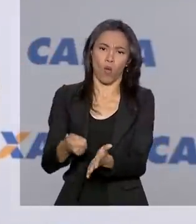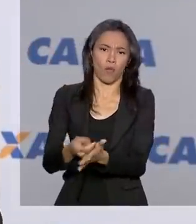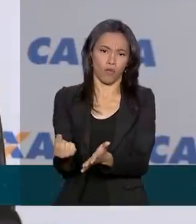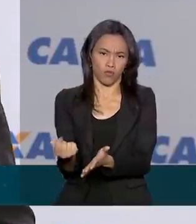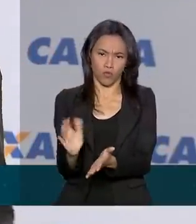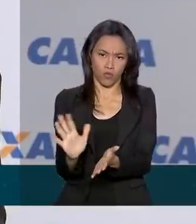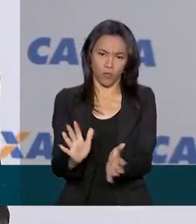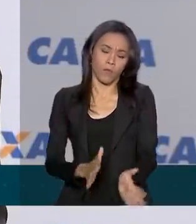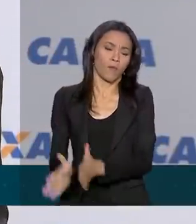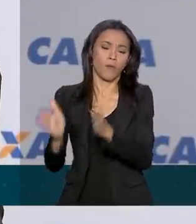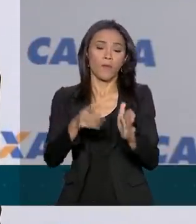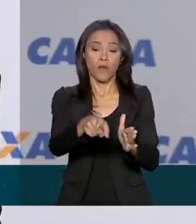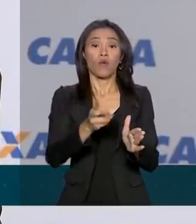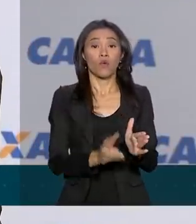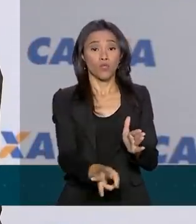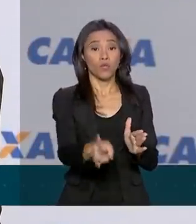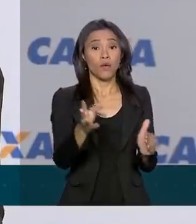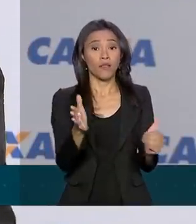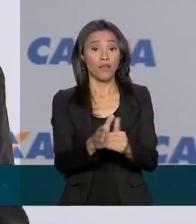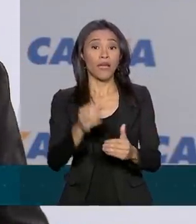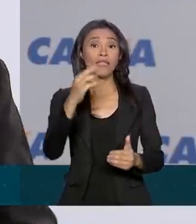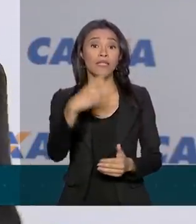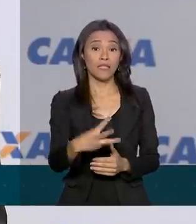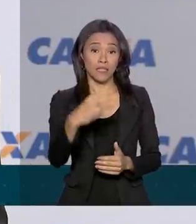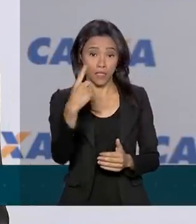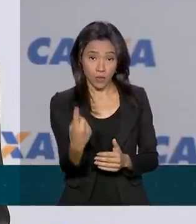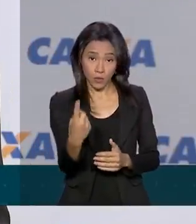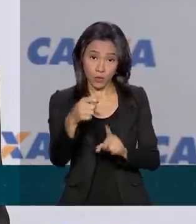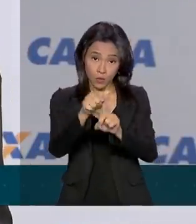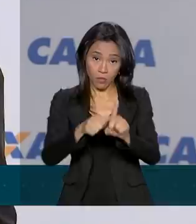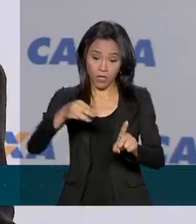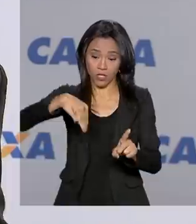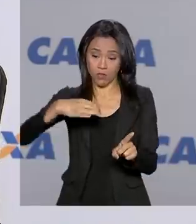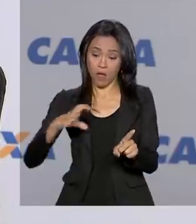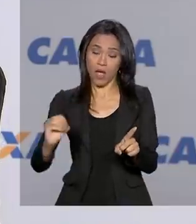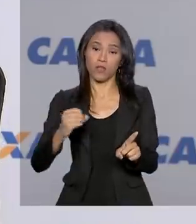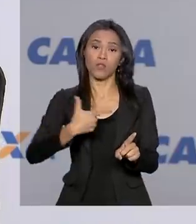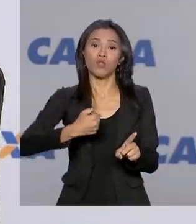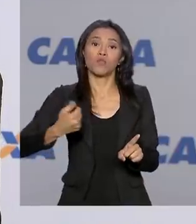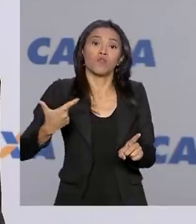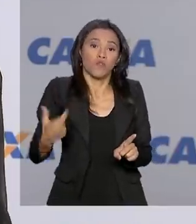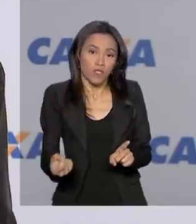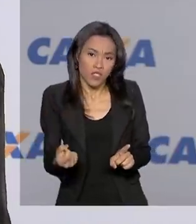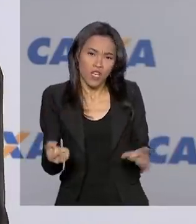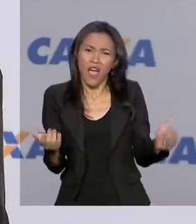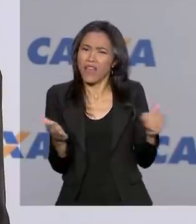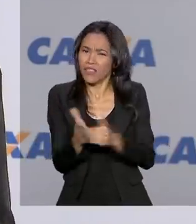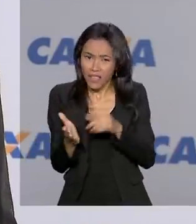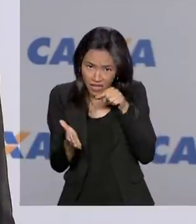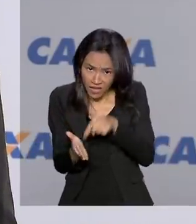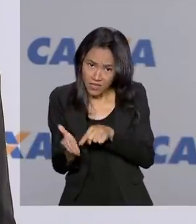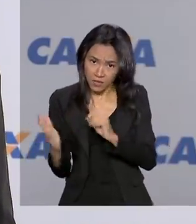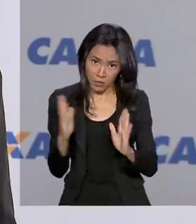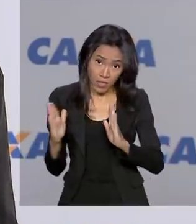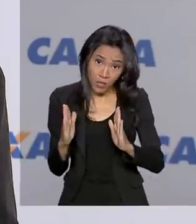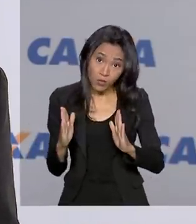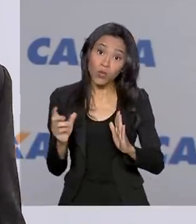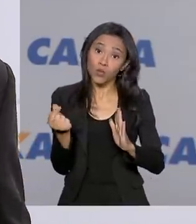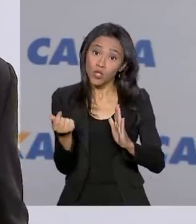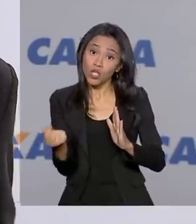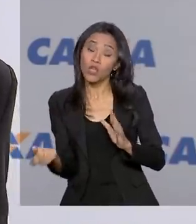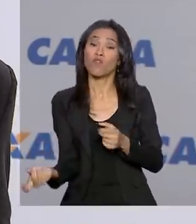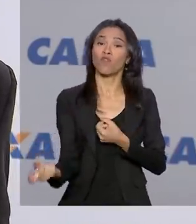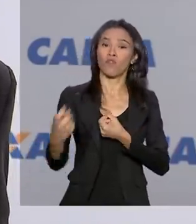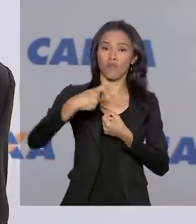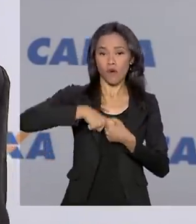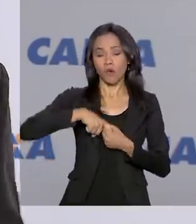pagamento continua sendo 31 de março de 2020. Caso o saque não seja feito até esta data, o valor retorna para a